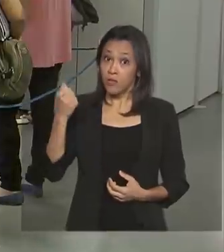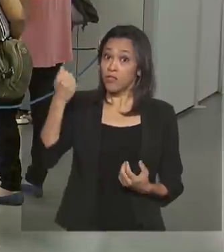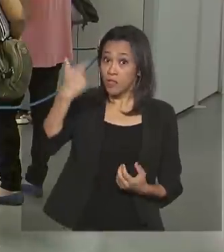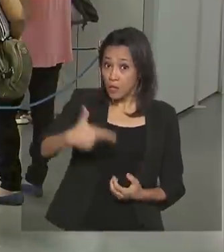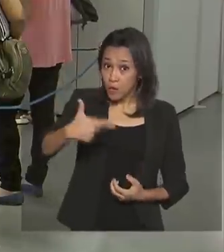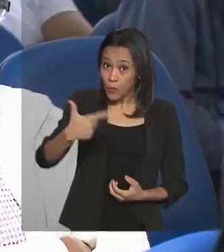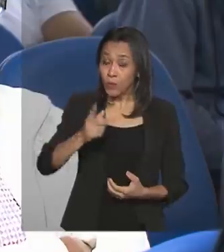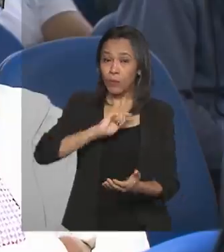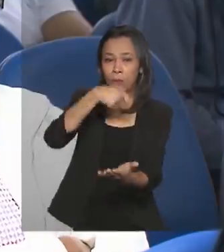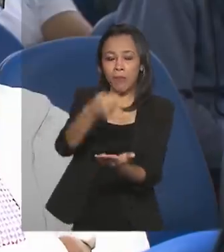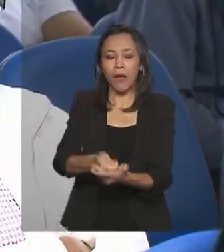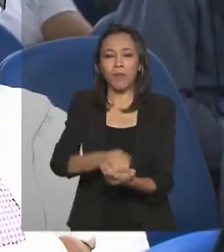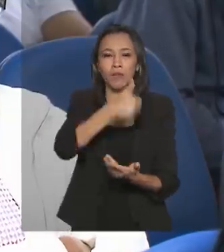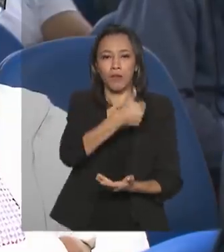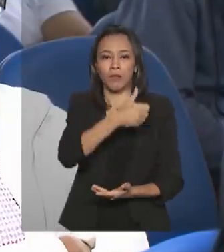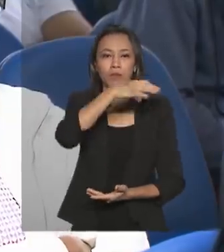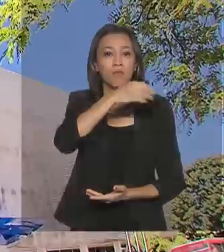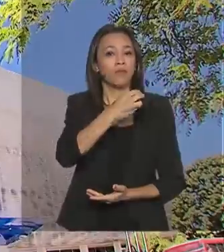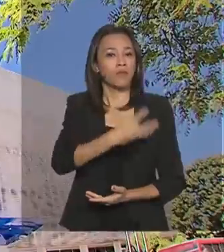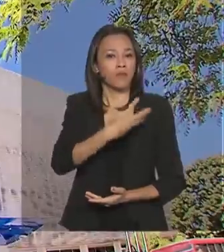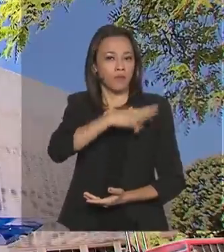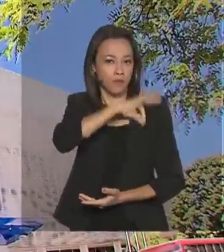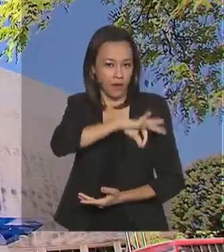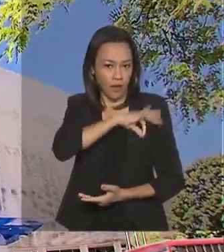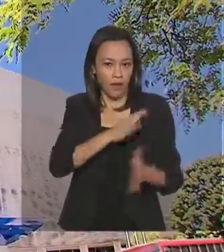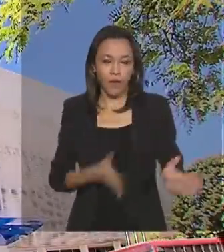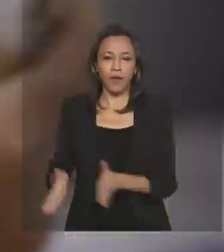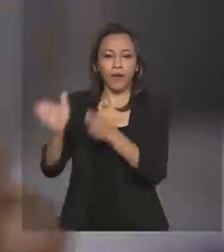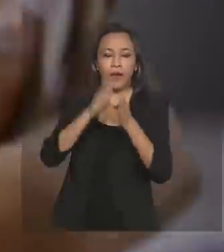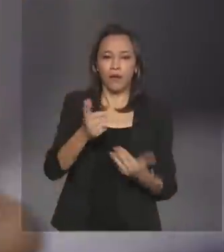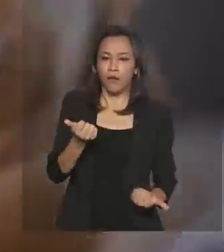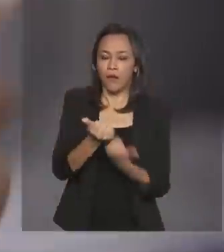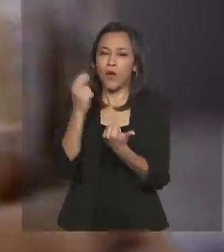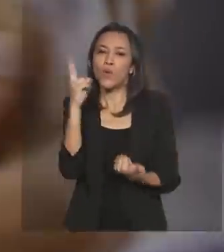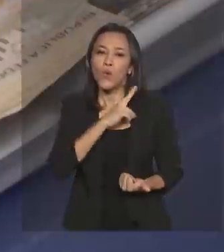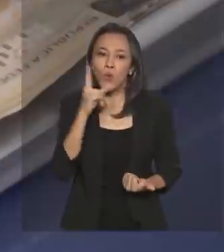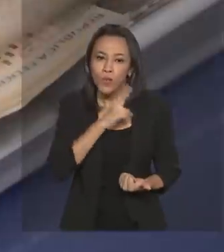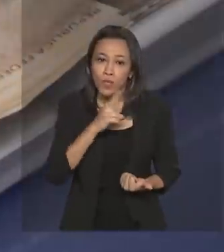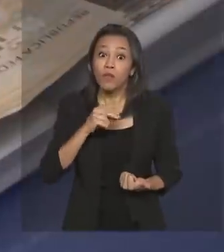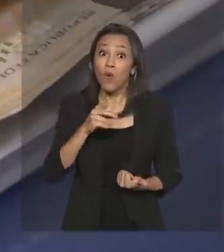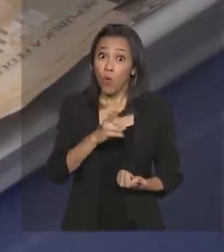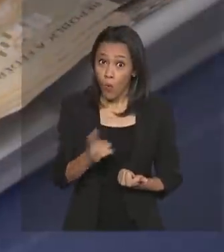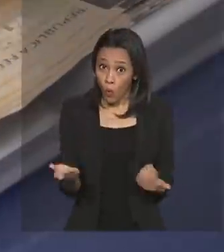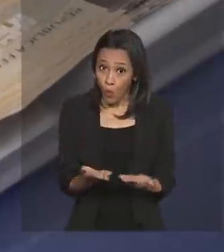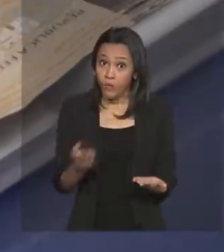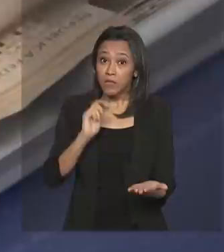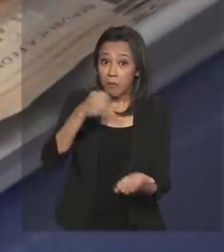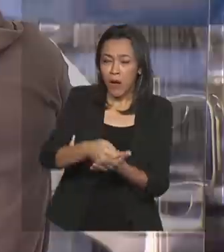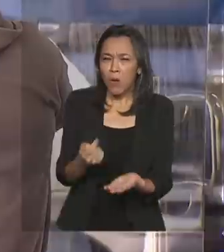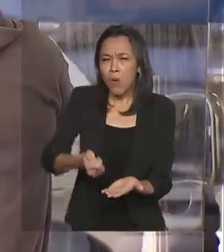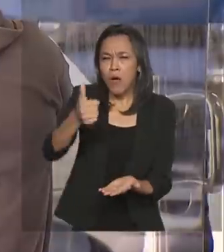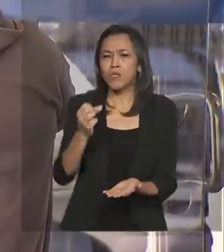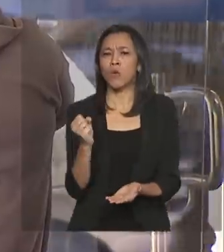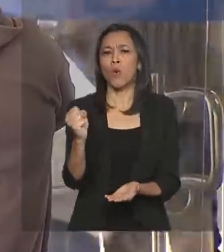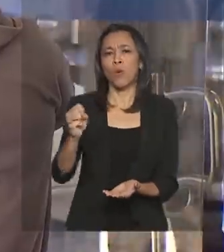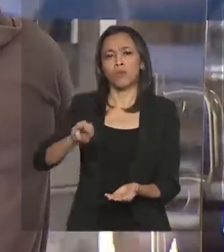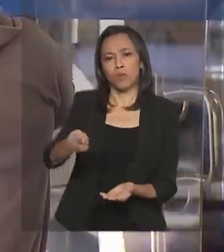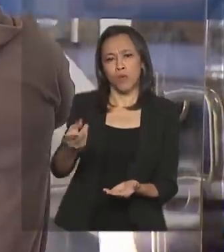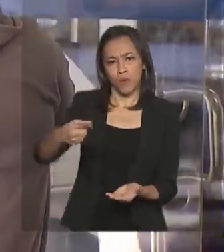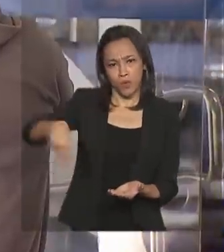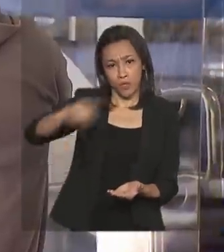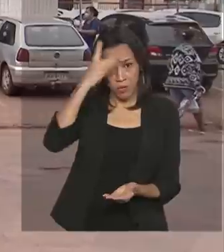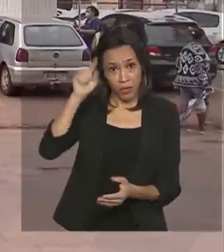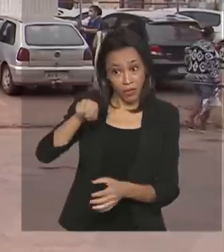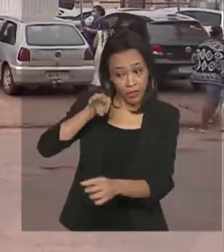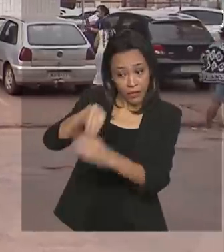do 13º salário. Auxílio emergencial será pago hoje a quase 8 milhões de pessoas. Dentro